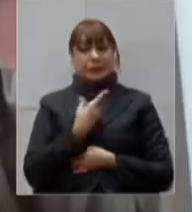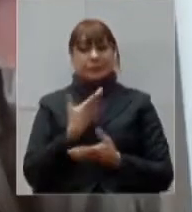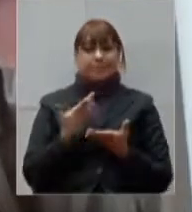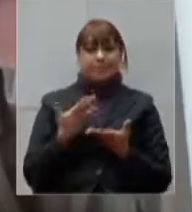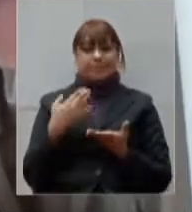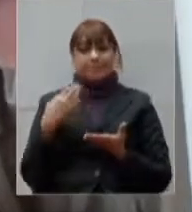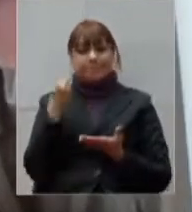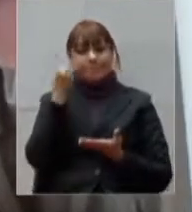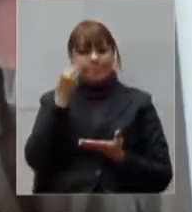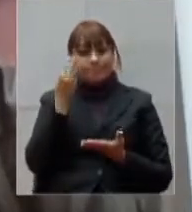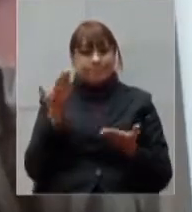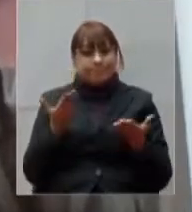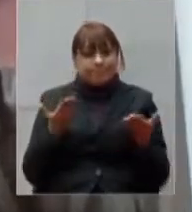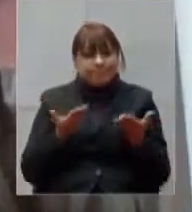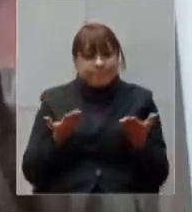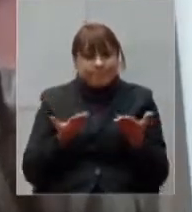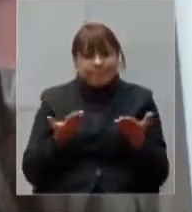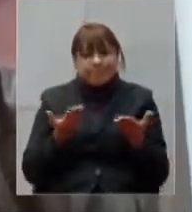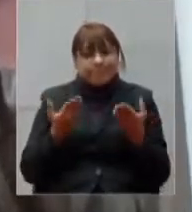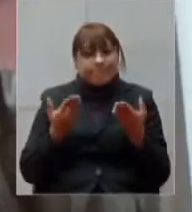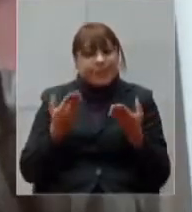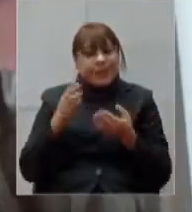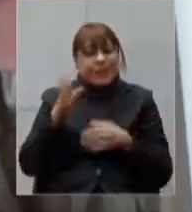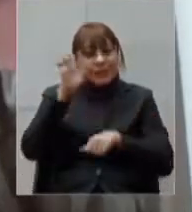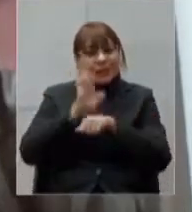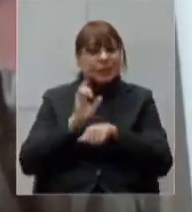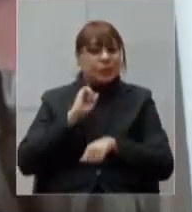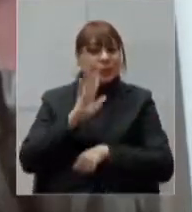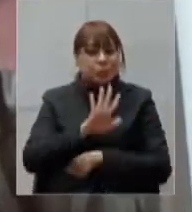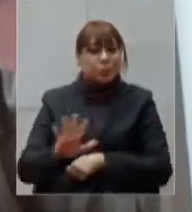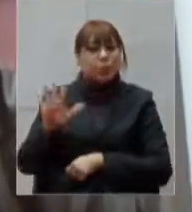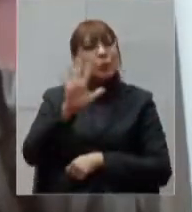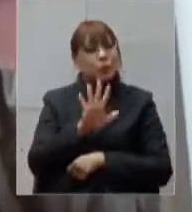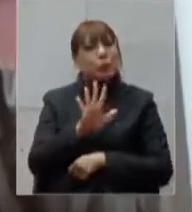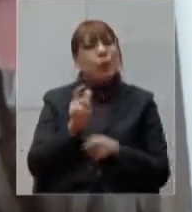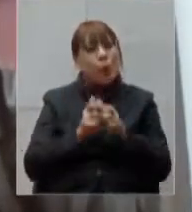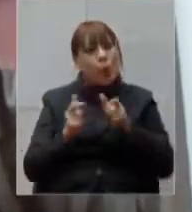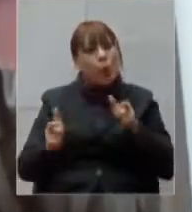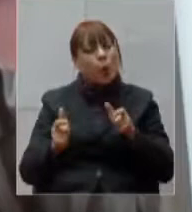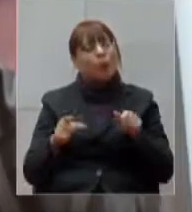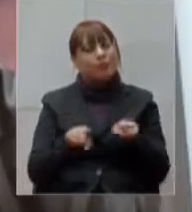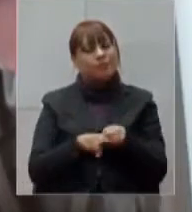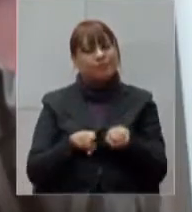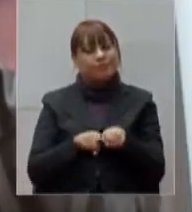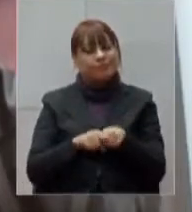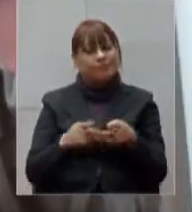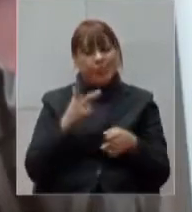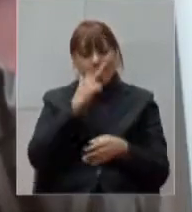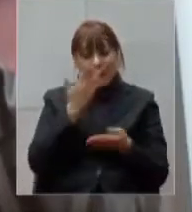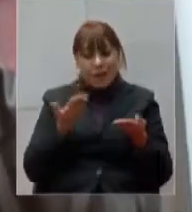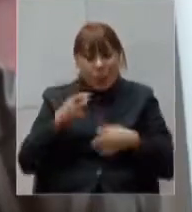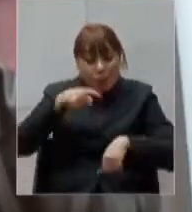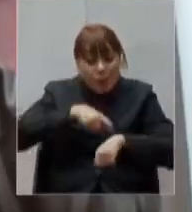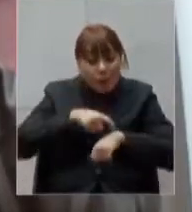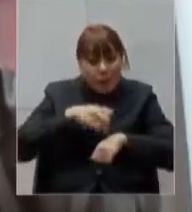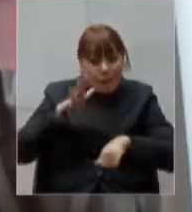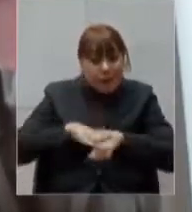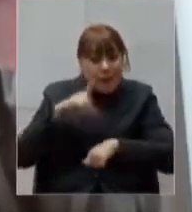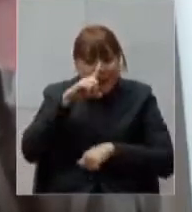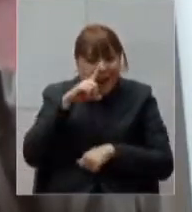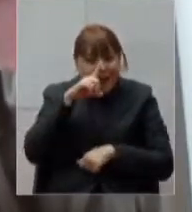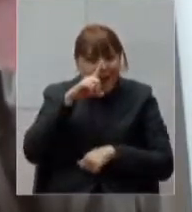experimentando em todo o Estado. Nós começamos a vivenciar, talvez, agora, um momento mais grave para o Estado,